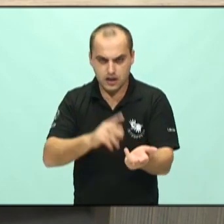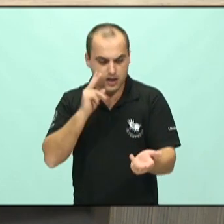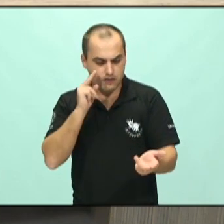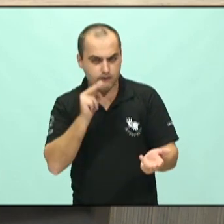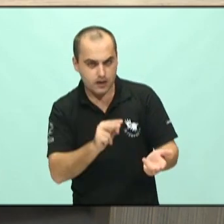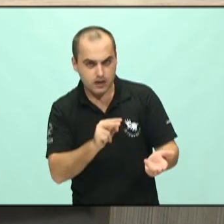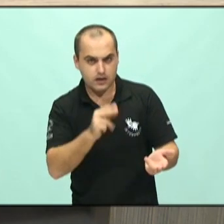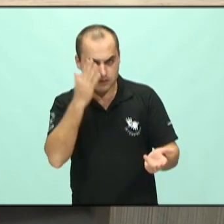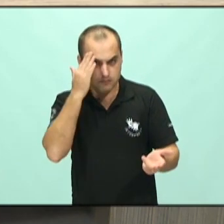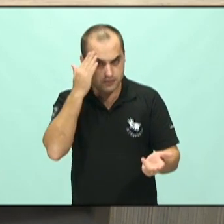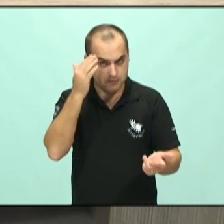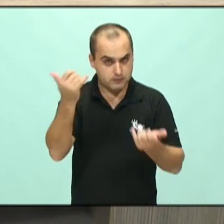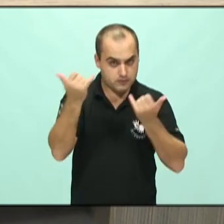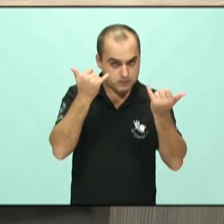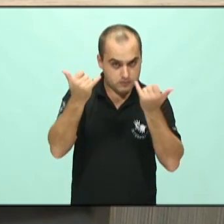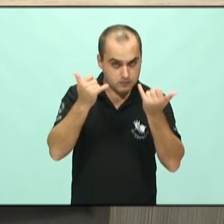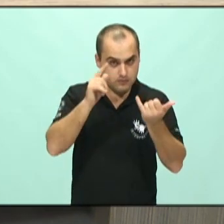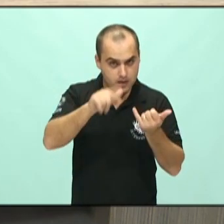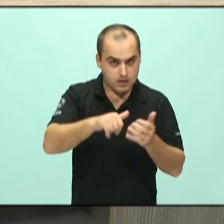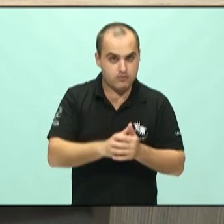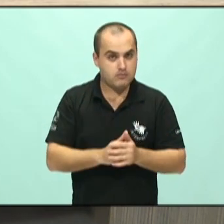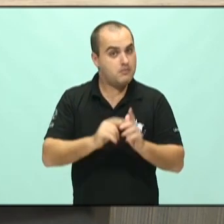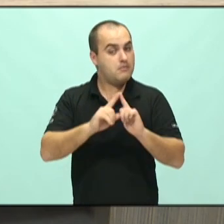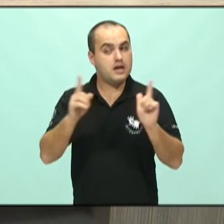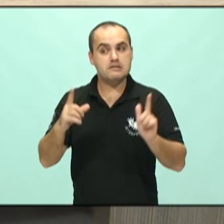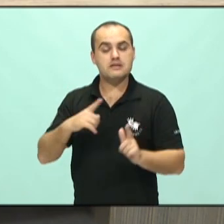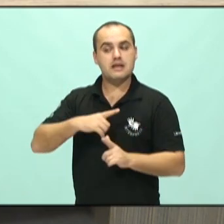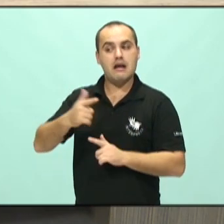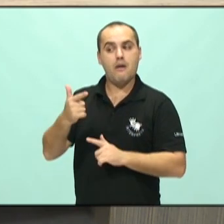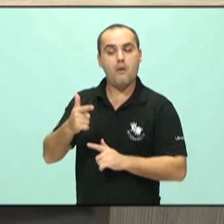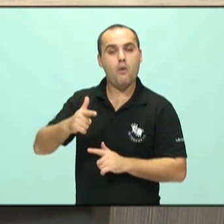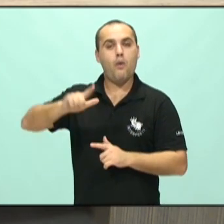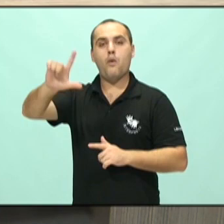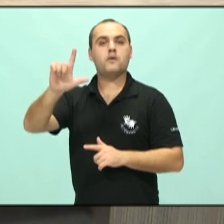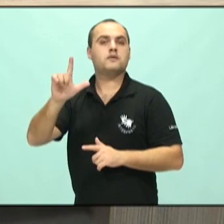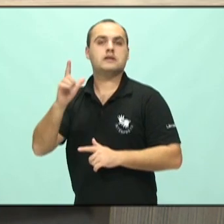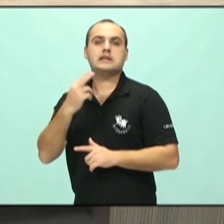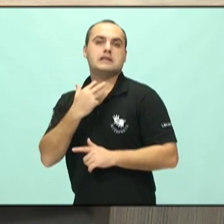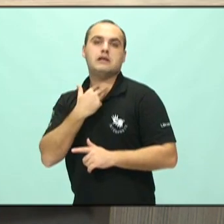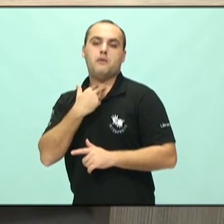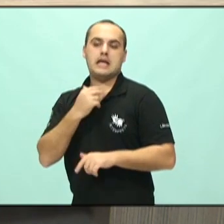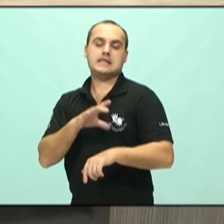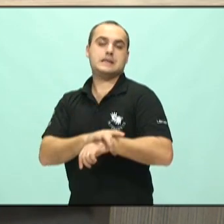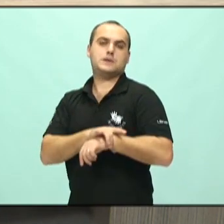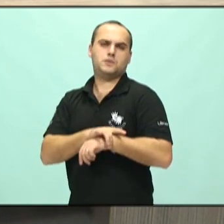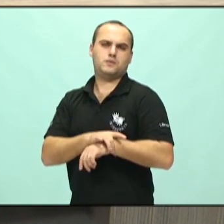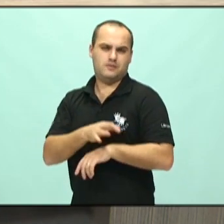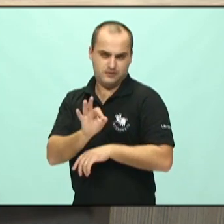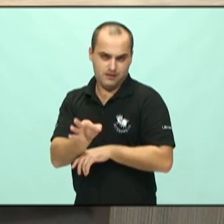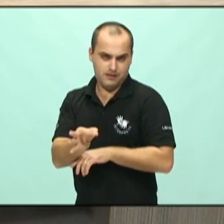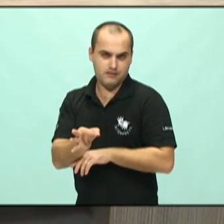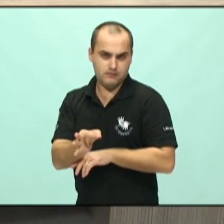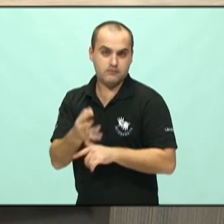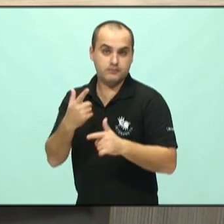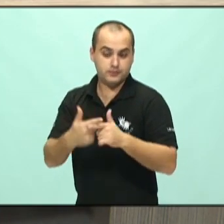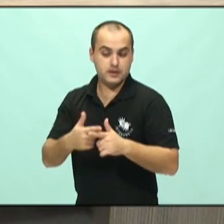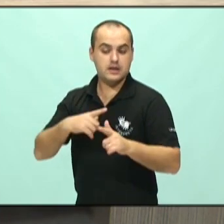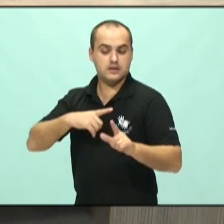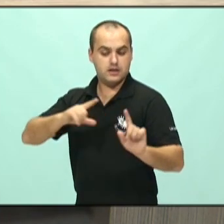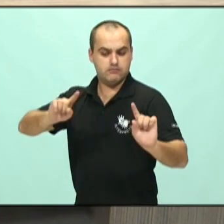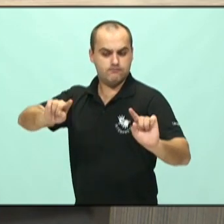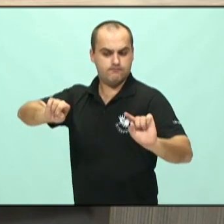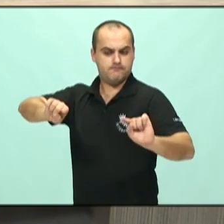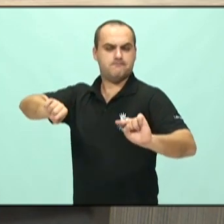segurança. Com certeza. Mas tem muitas outras causas que não dá para apontar com segurança, porque há desafios na